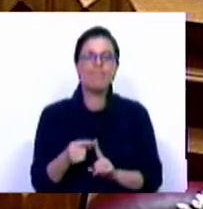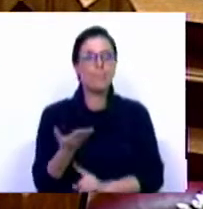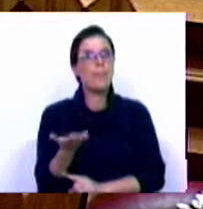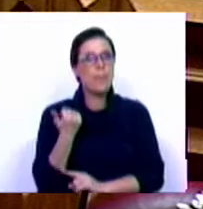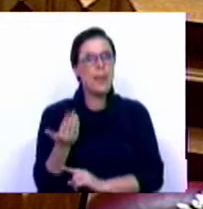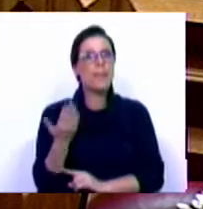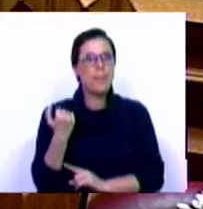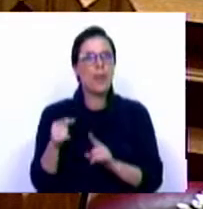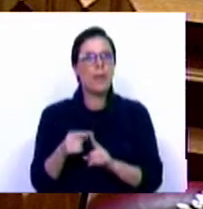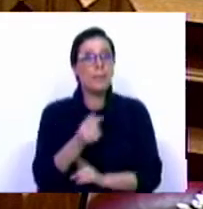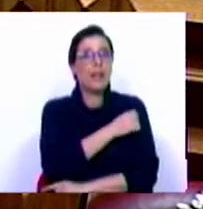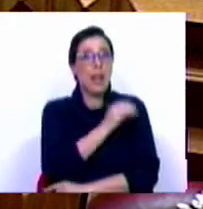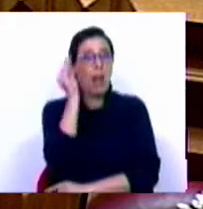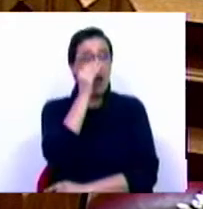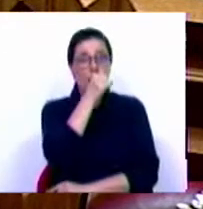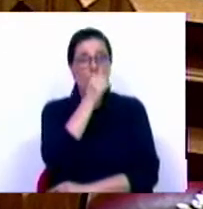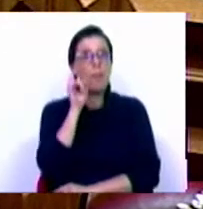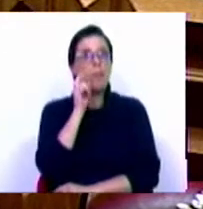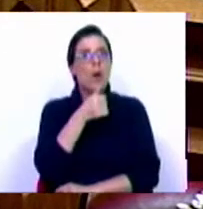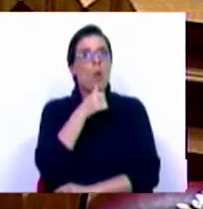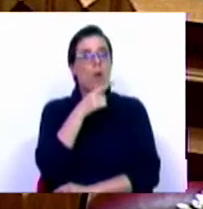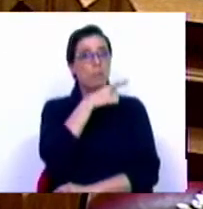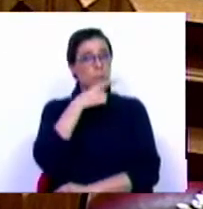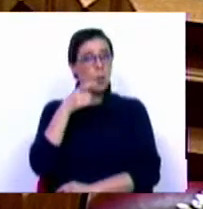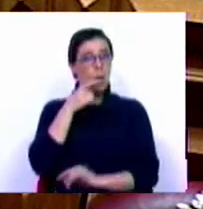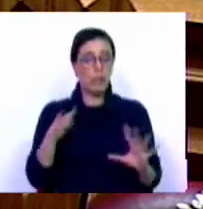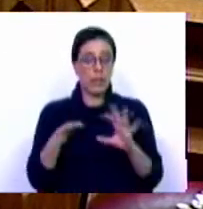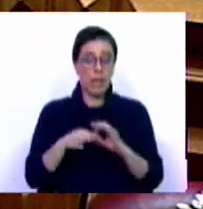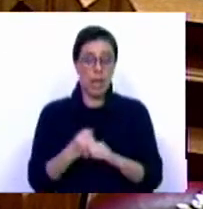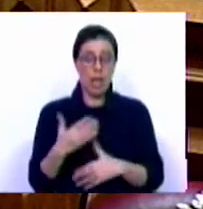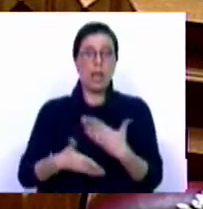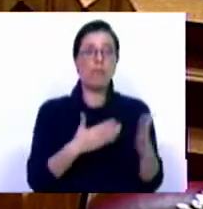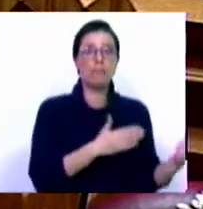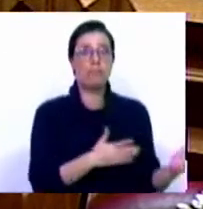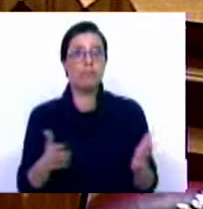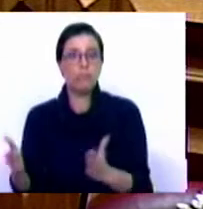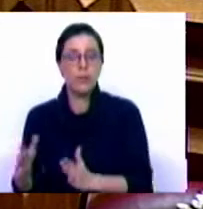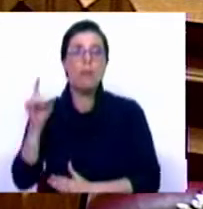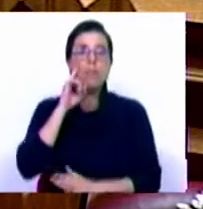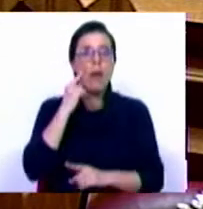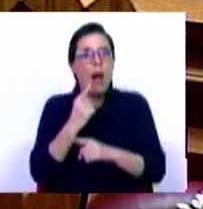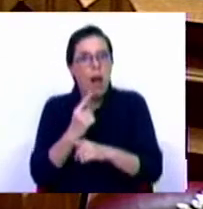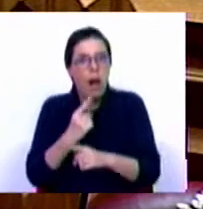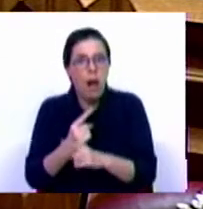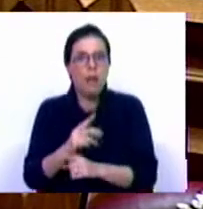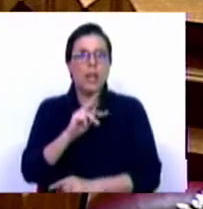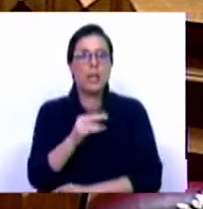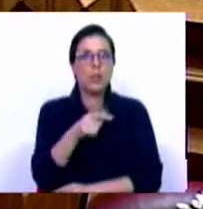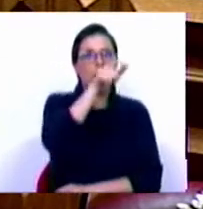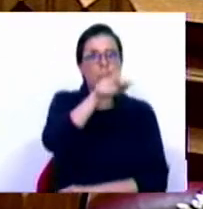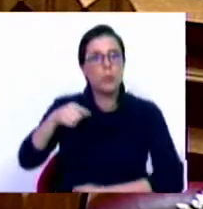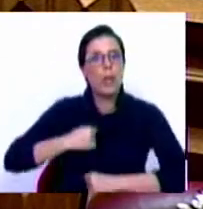insuficientes para a Casa do Alentejo assegurar os compromissos inerentes à sua atividade regular, garantir a manutenção dos 32